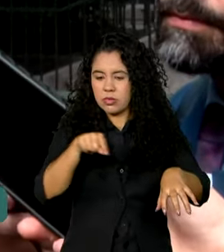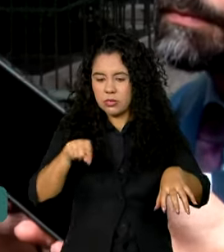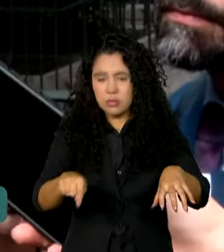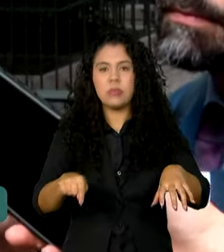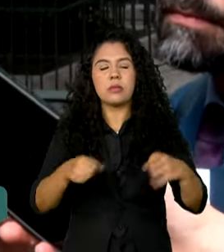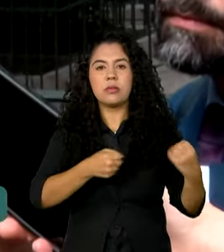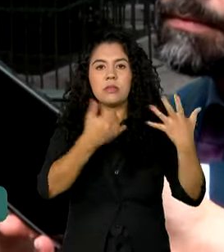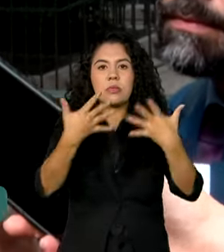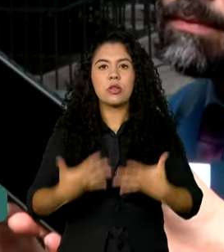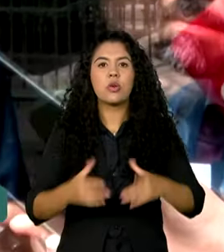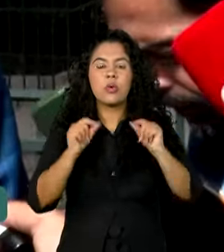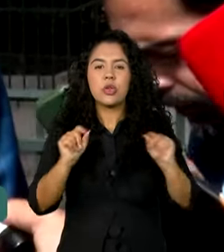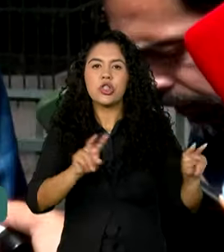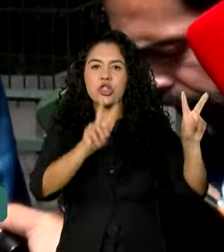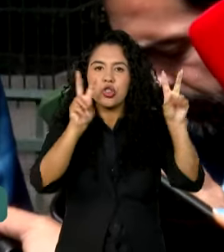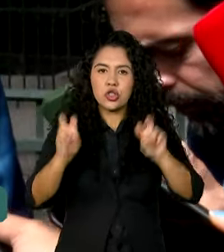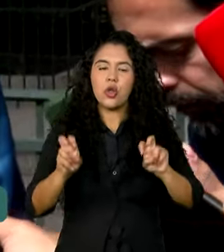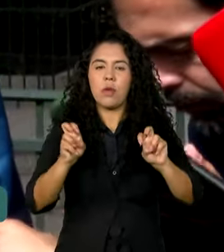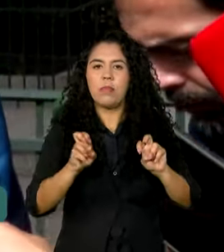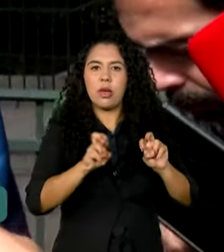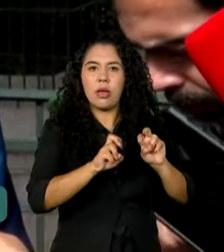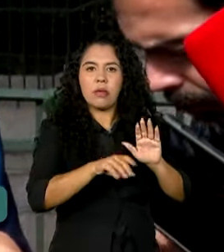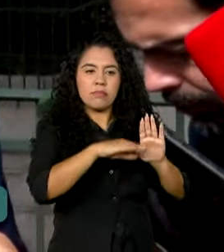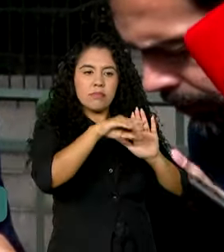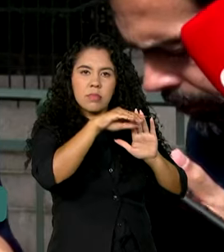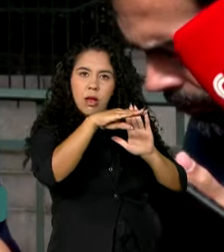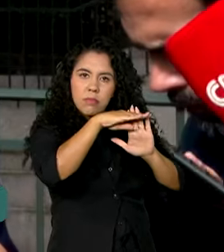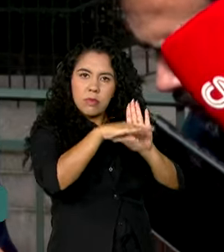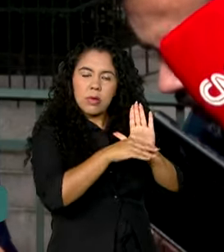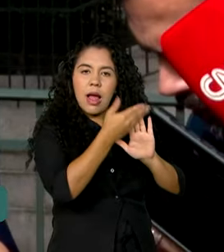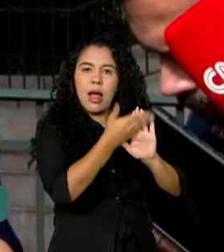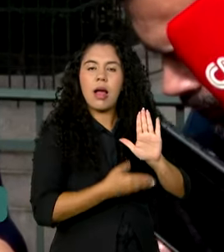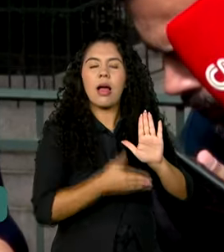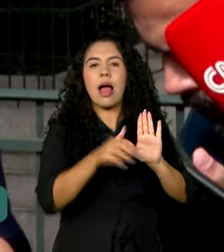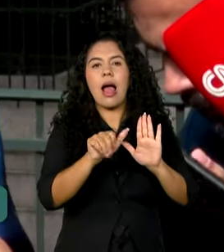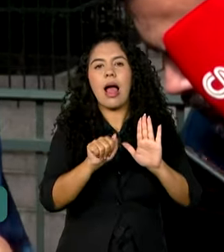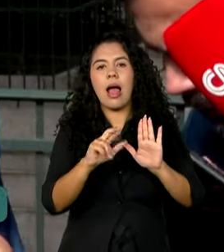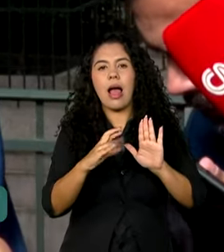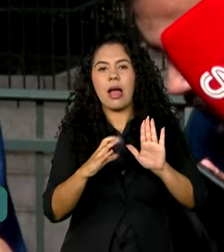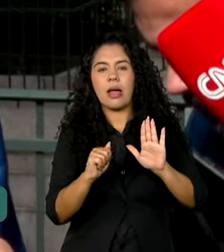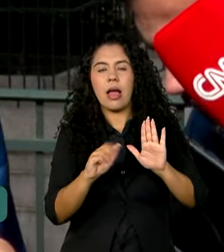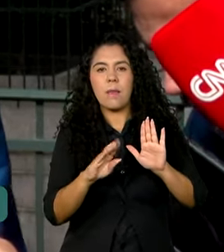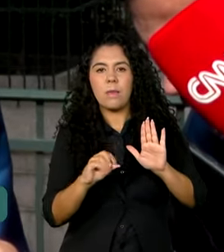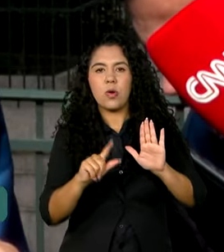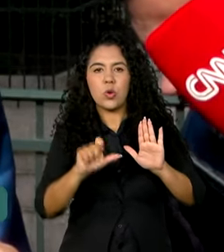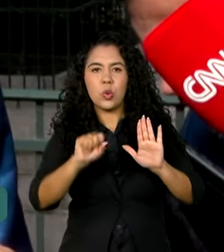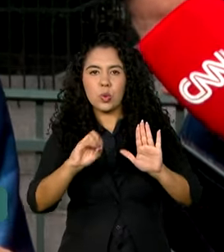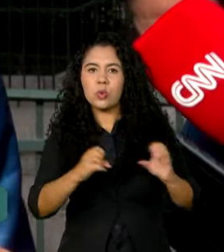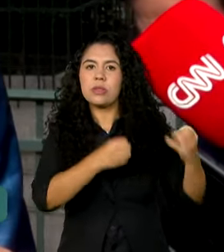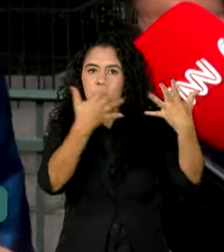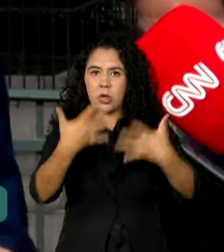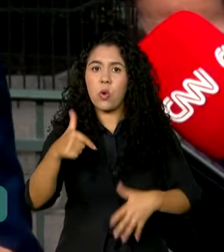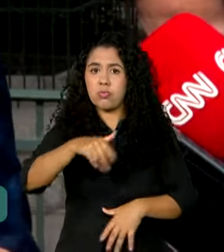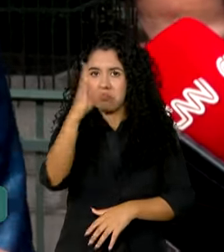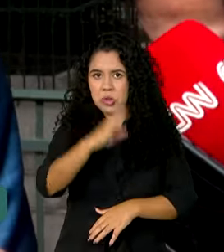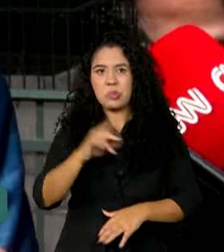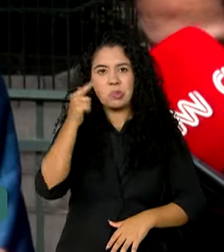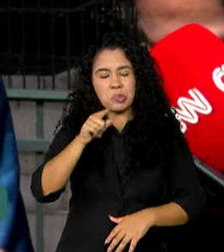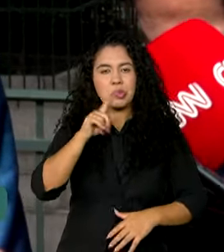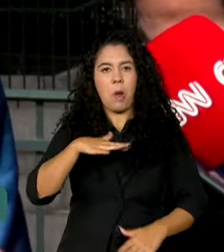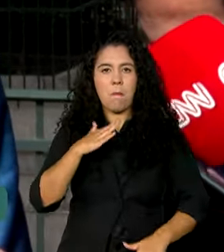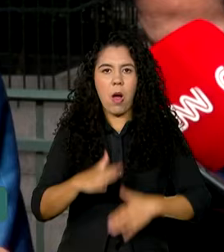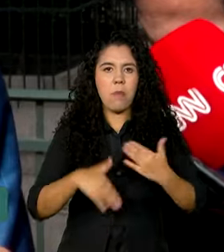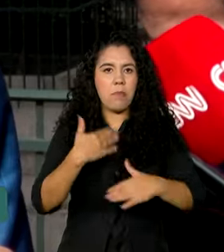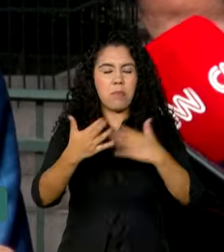menção ao arcabouço. Todos se manifestaram em relação aos avanços do Brasil. Ninguém falou